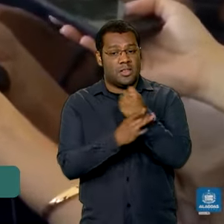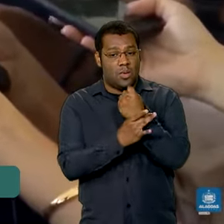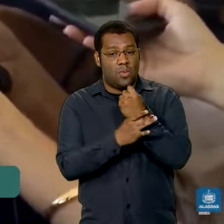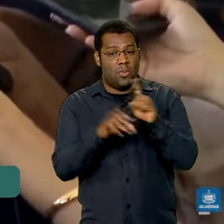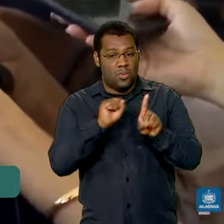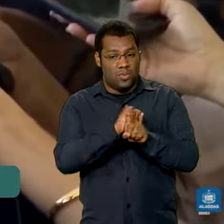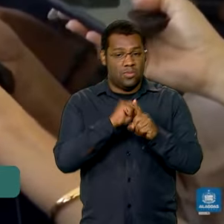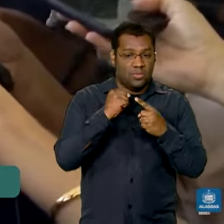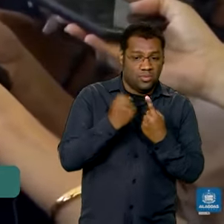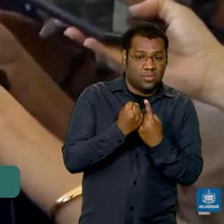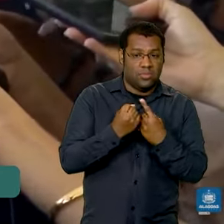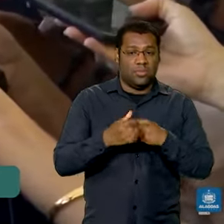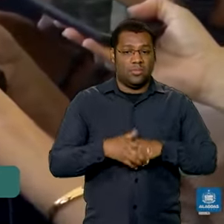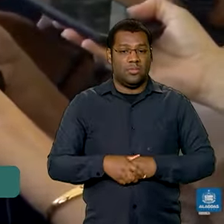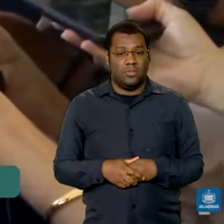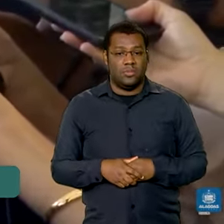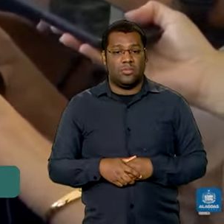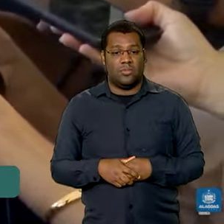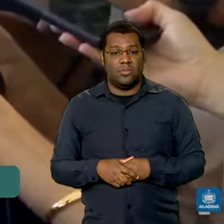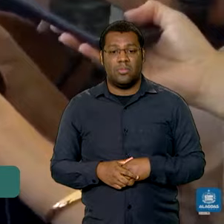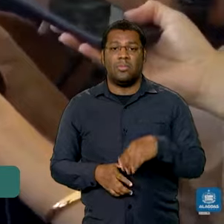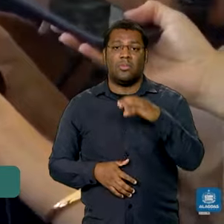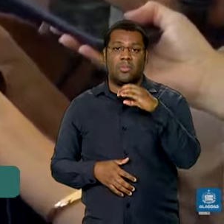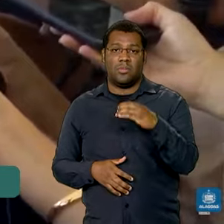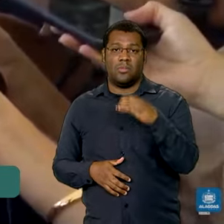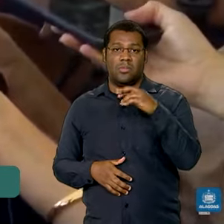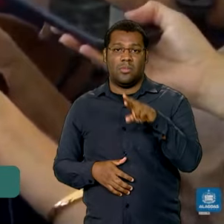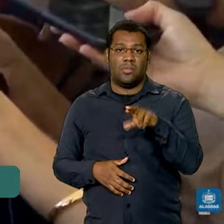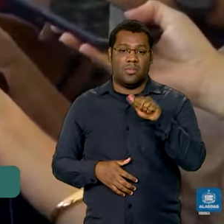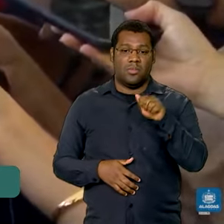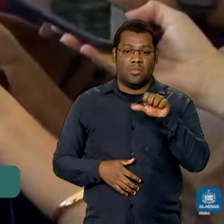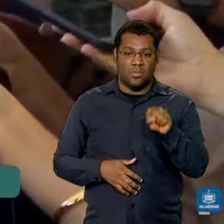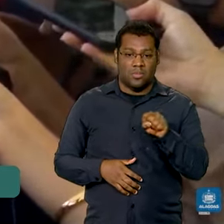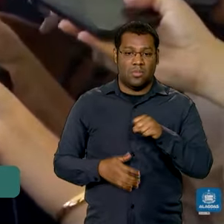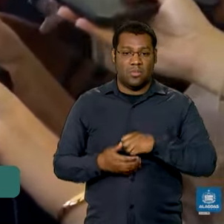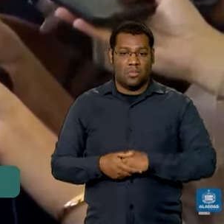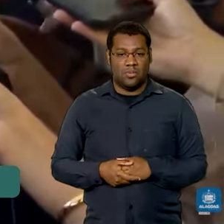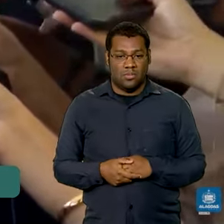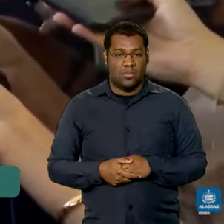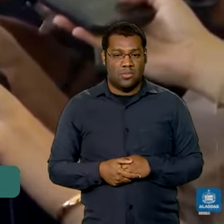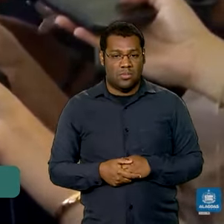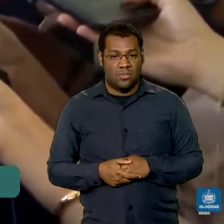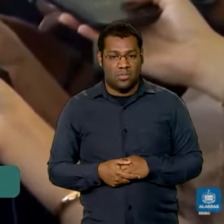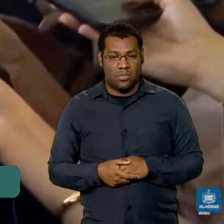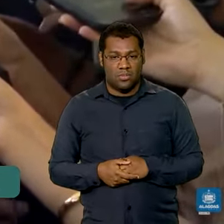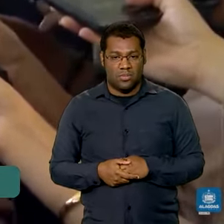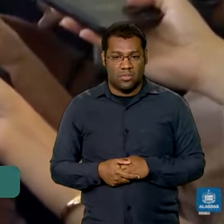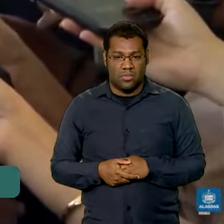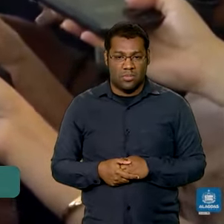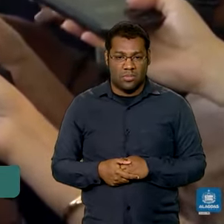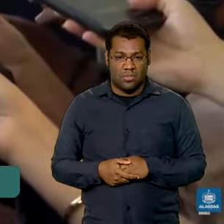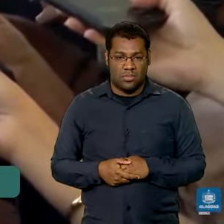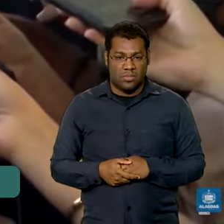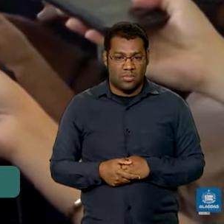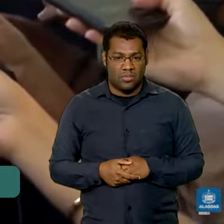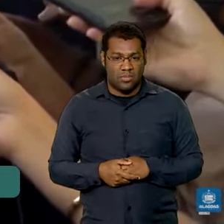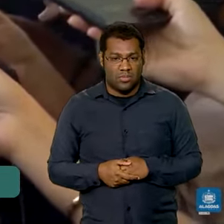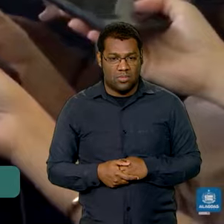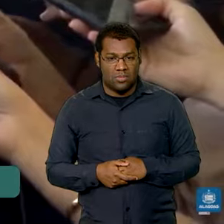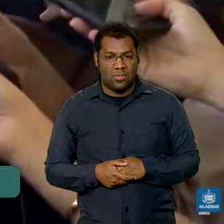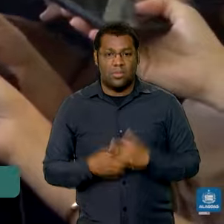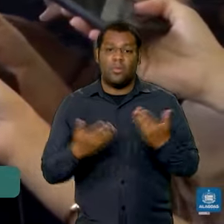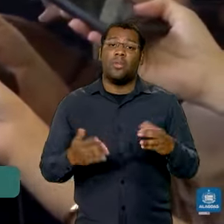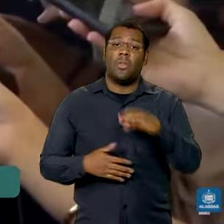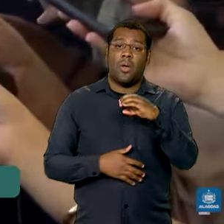o chamado Crasmovo, centro de referência, ali a equipe poder ir aonde o povo está para poder